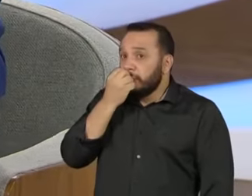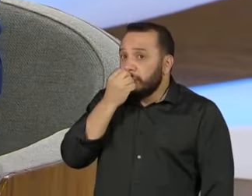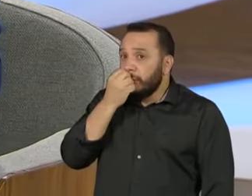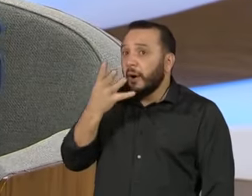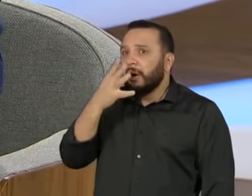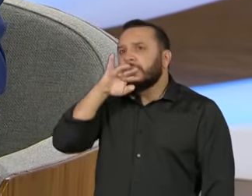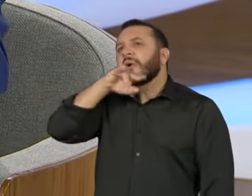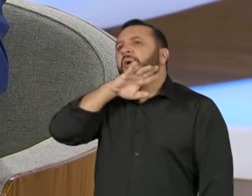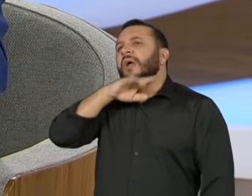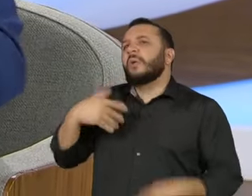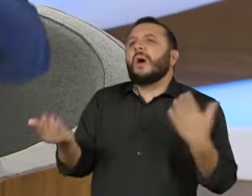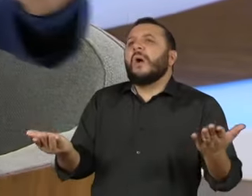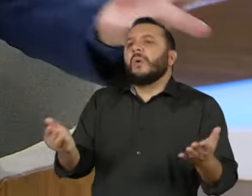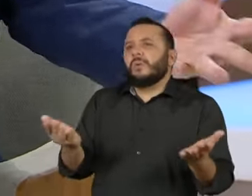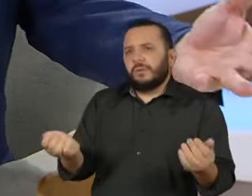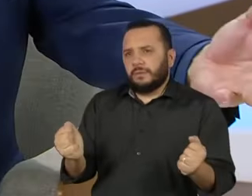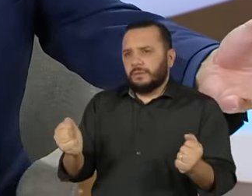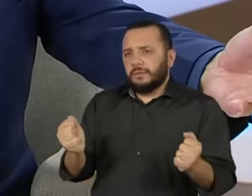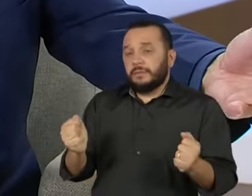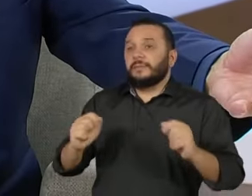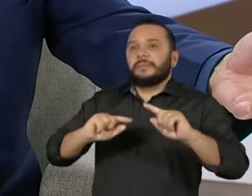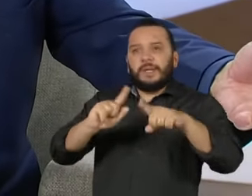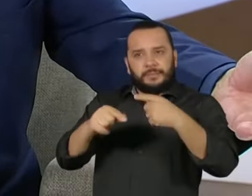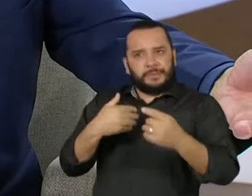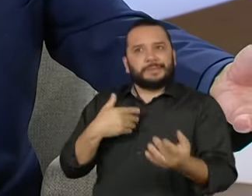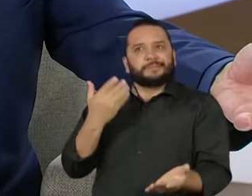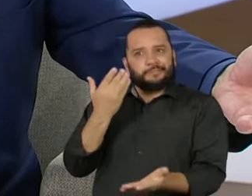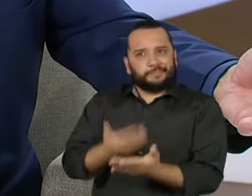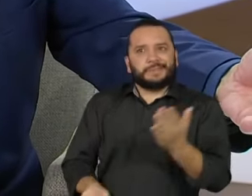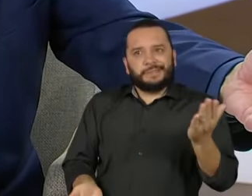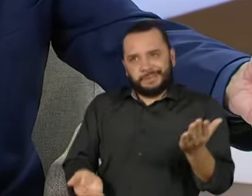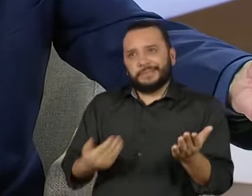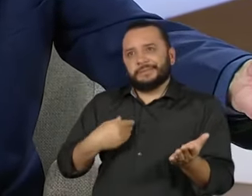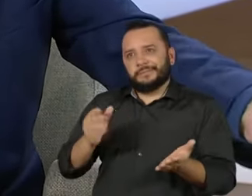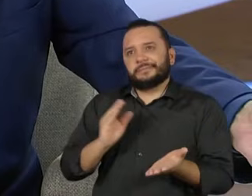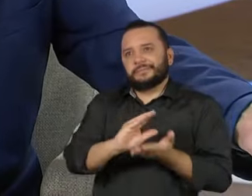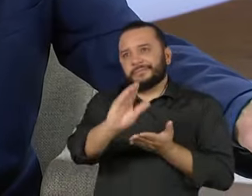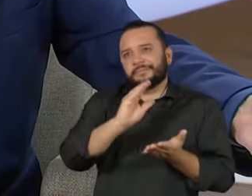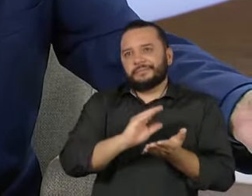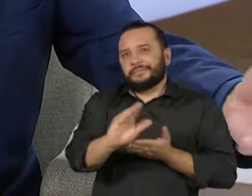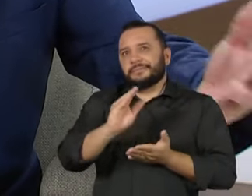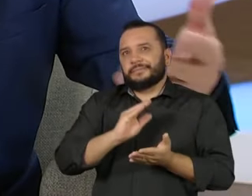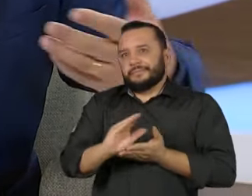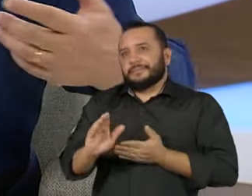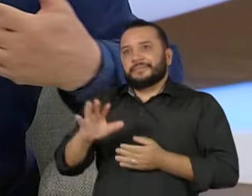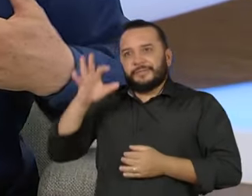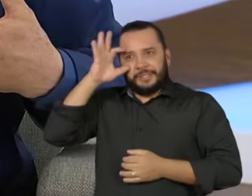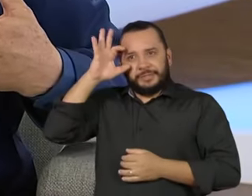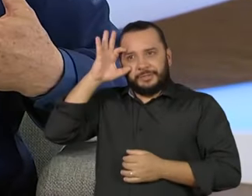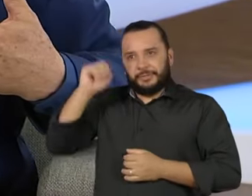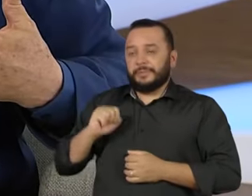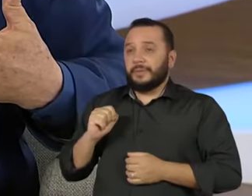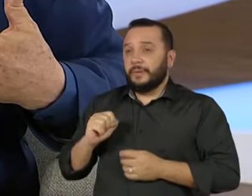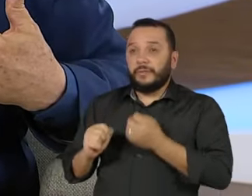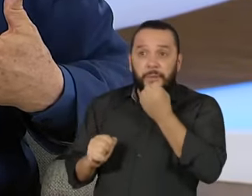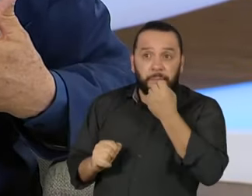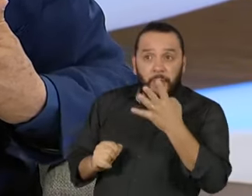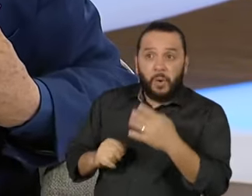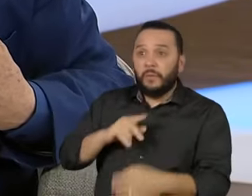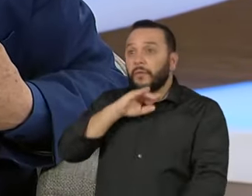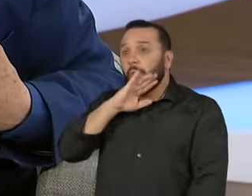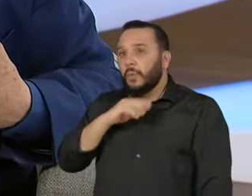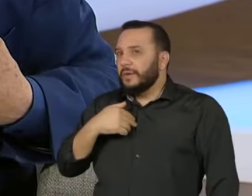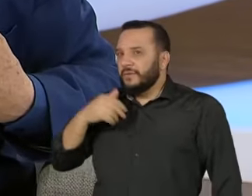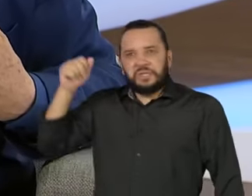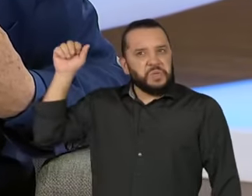foi ruim? Depois perdeu-se o grau de investimento, já no período Dilma. Foi bom ou foi ruim? Foi